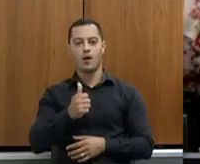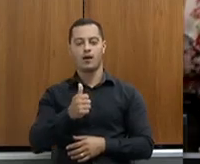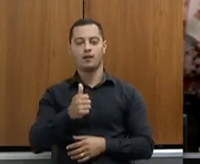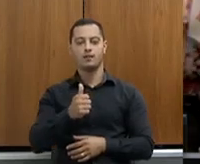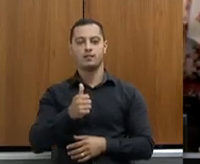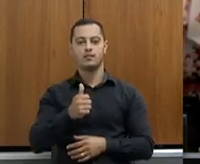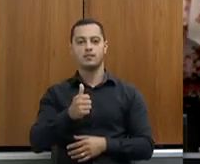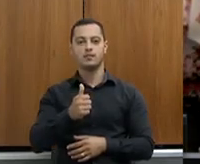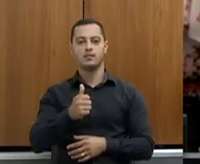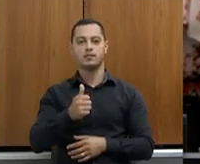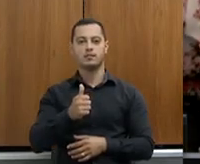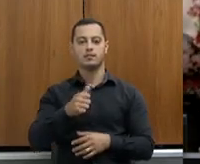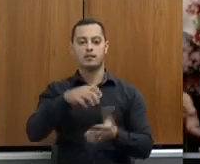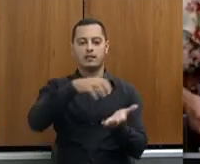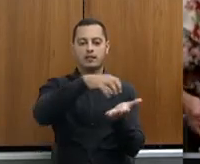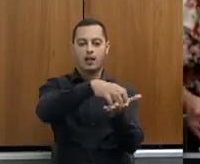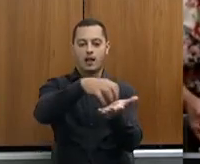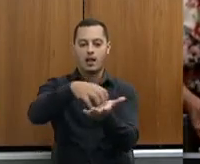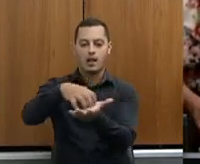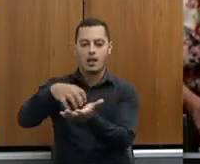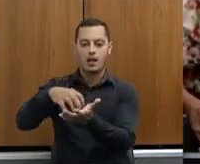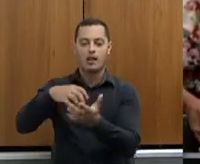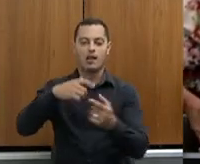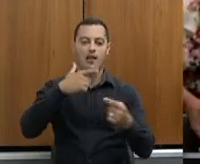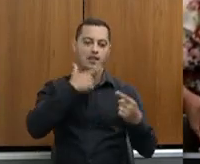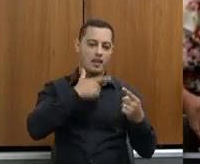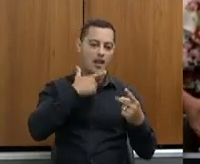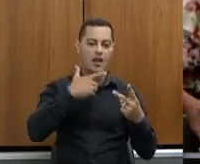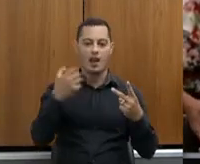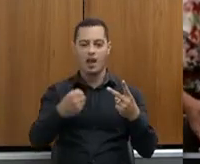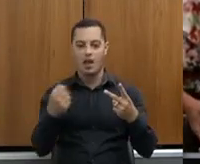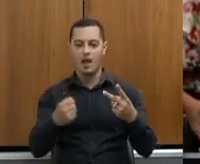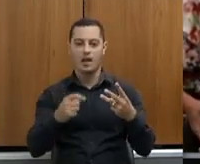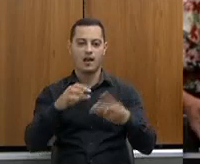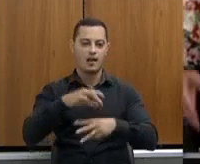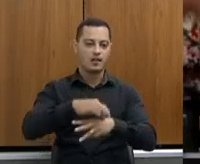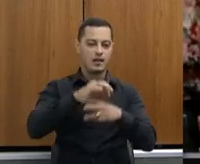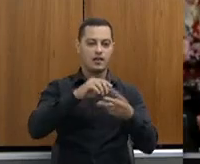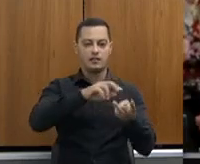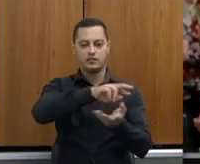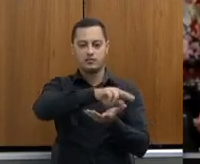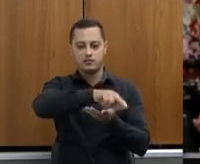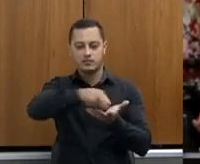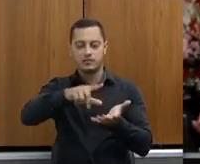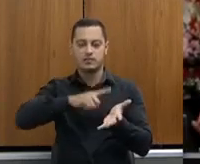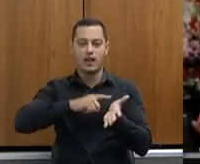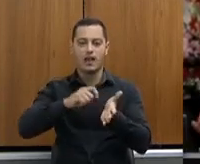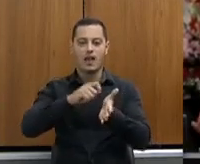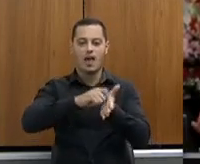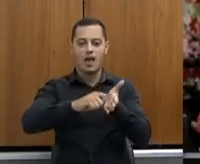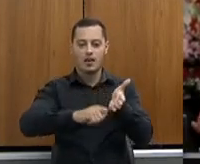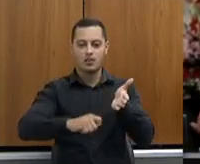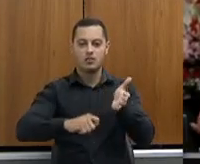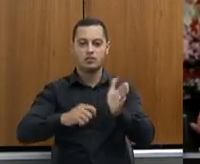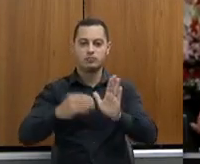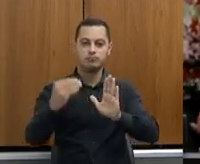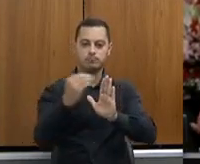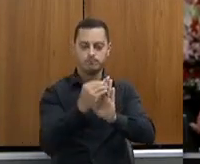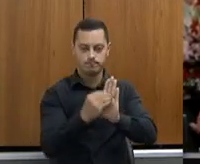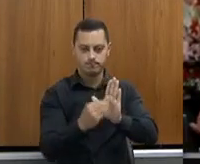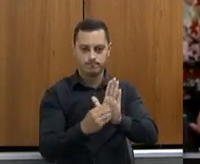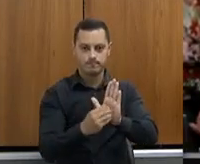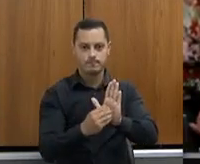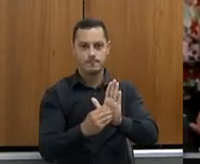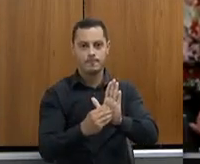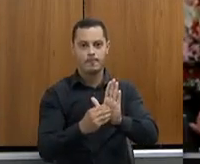se for contar queijaria, água e indústria familiar, laticínio, frigorífico, que nós temos lá com registros e cadastros, e que a gente trabalha